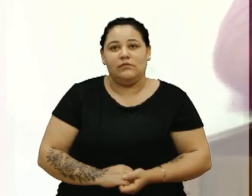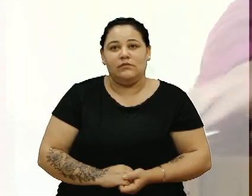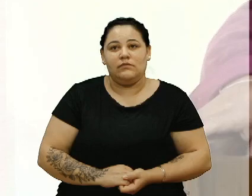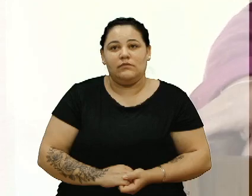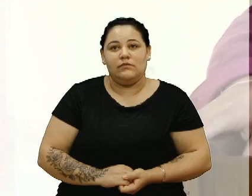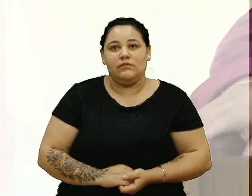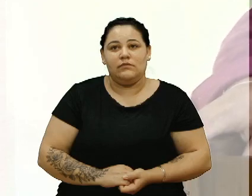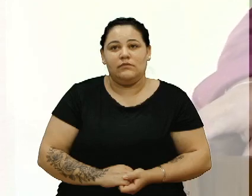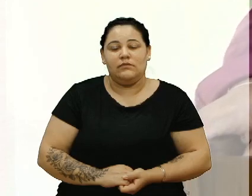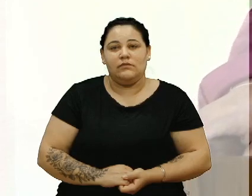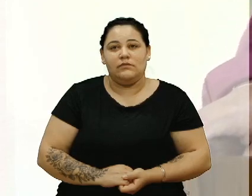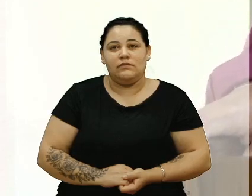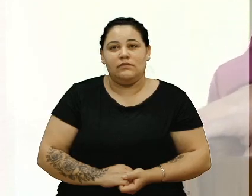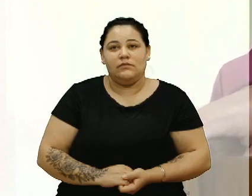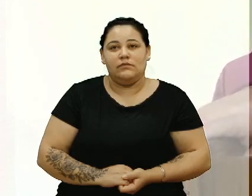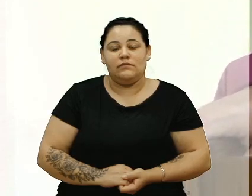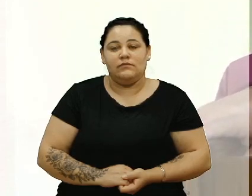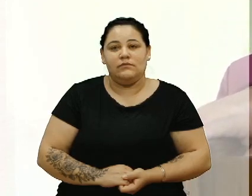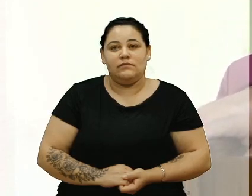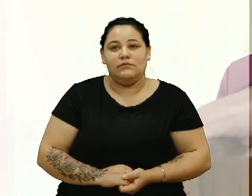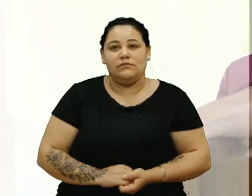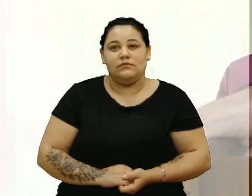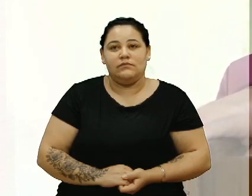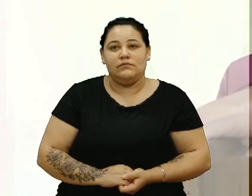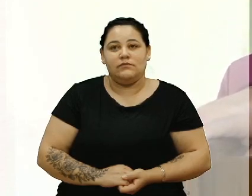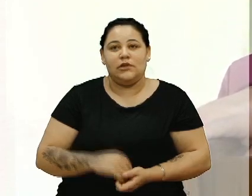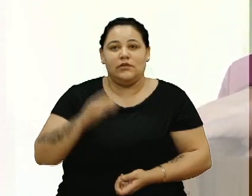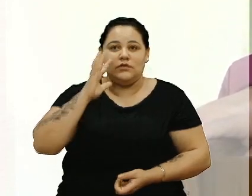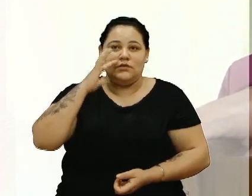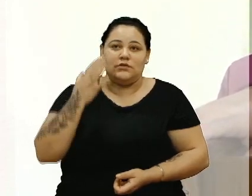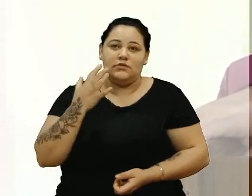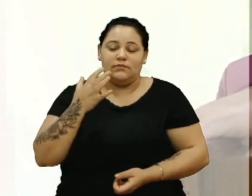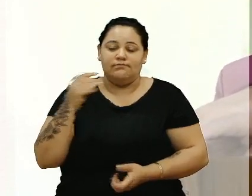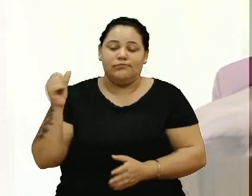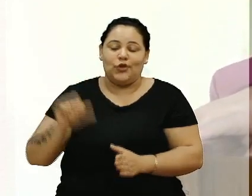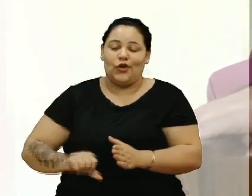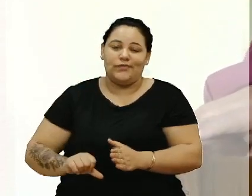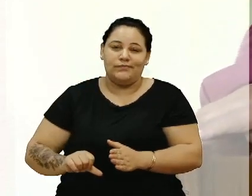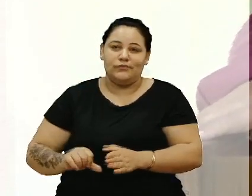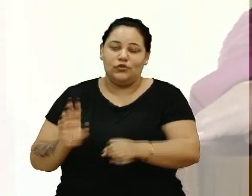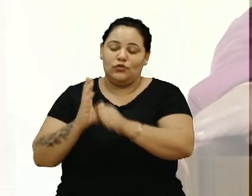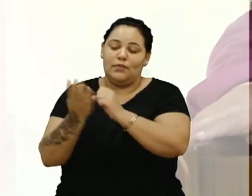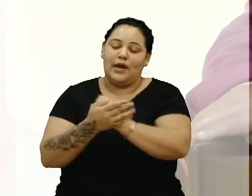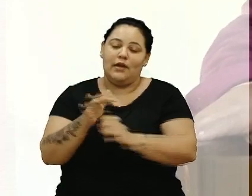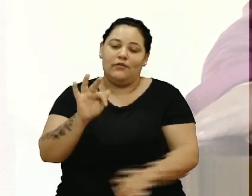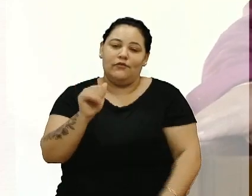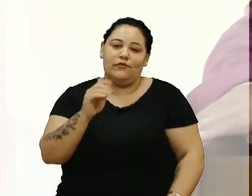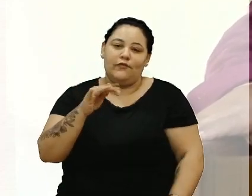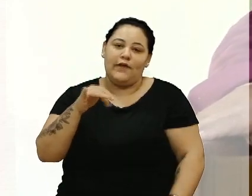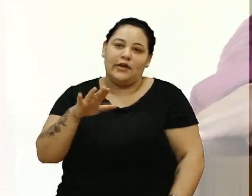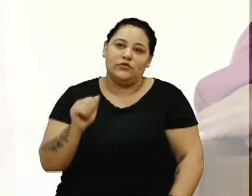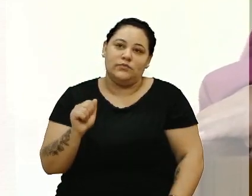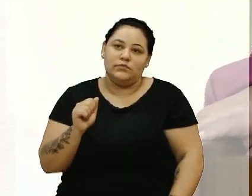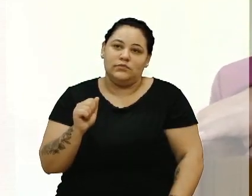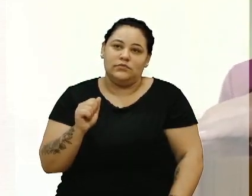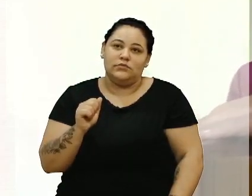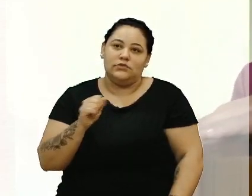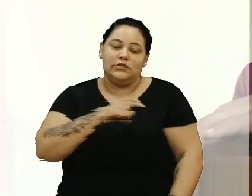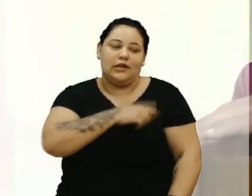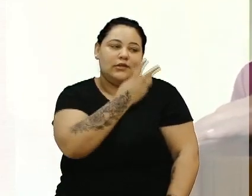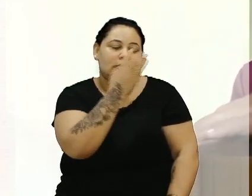acontecido pior, lá na barragem, no mínimo três pessoas que estão aqui presentes não estavam.